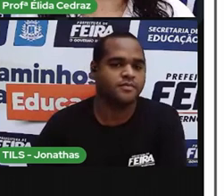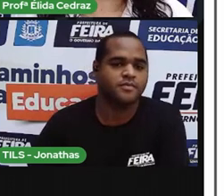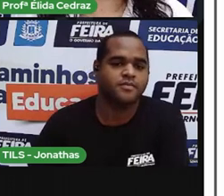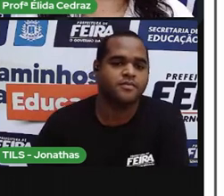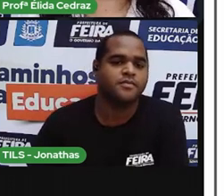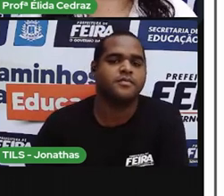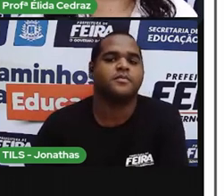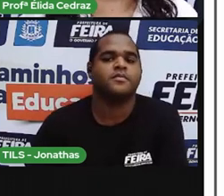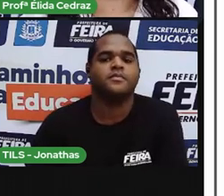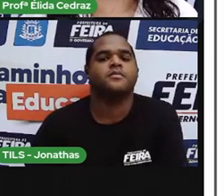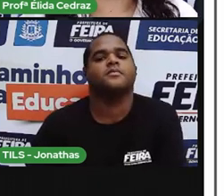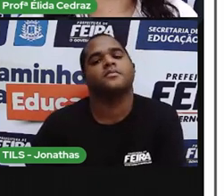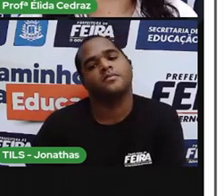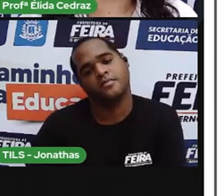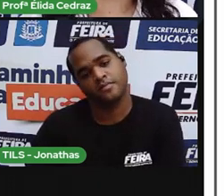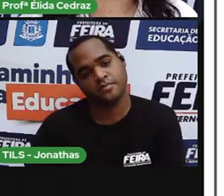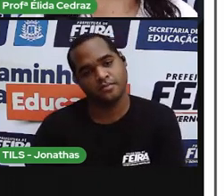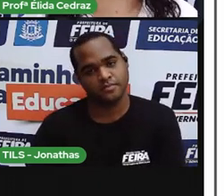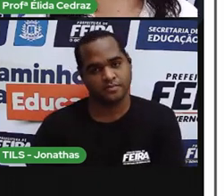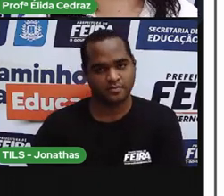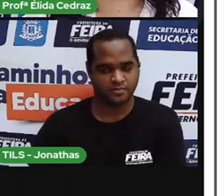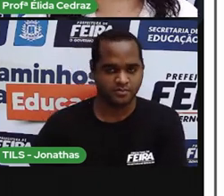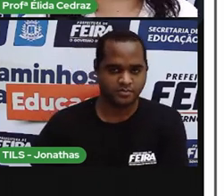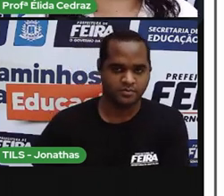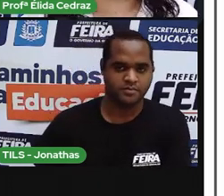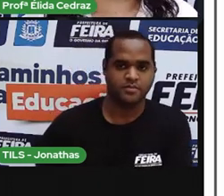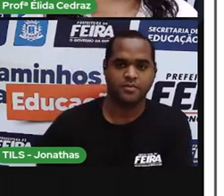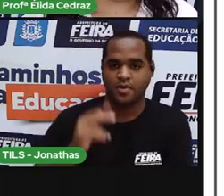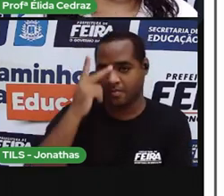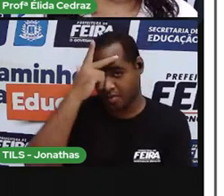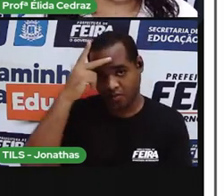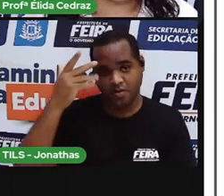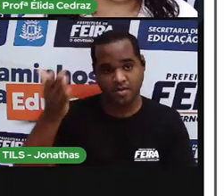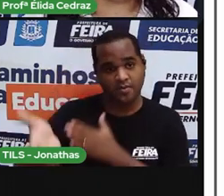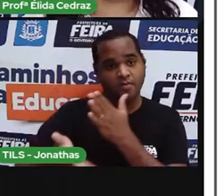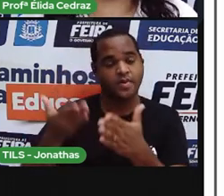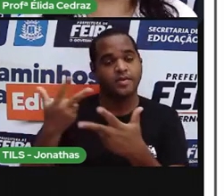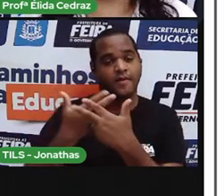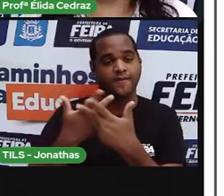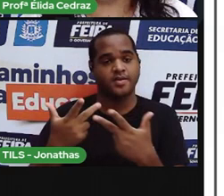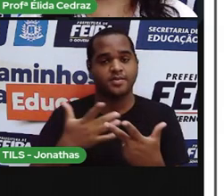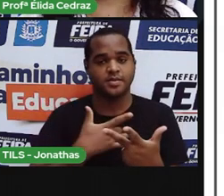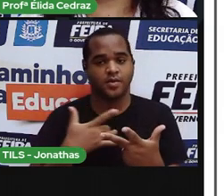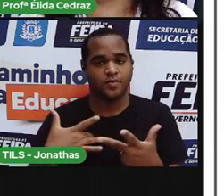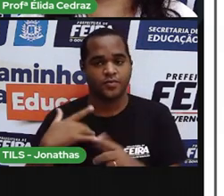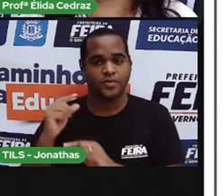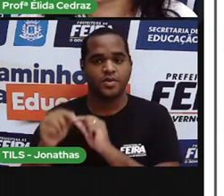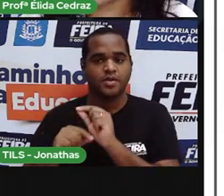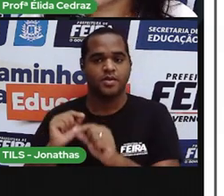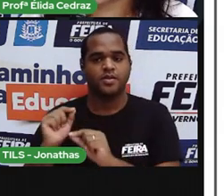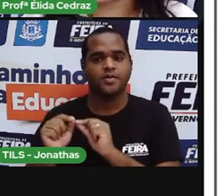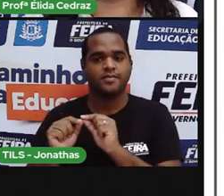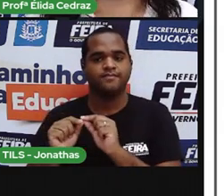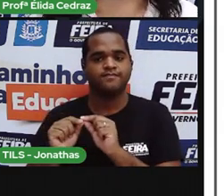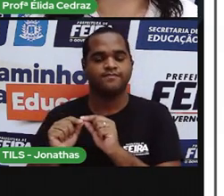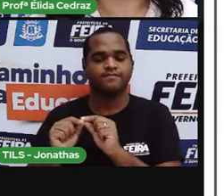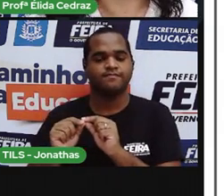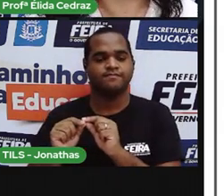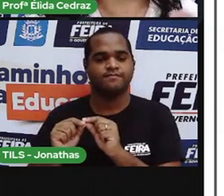e tem um último. Eu cuido da saúde das pessoas. Eu sou quem?